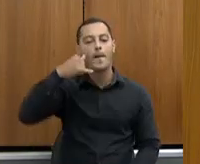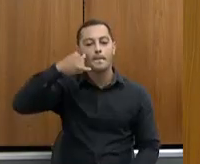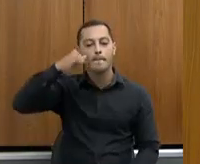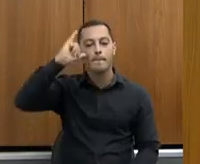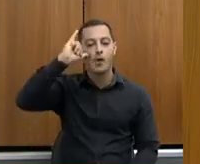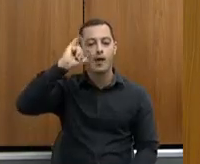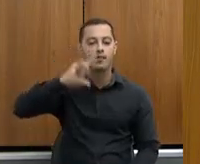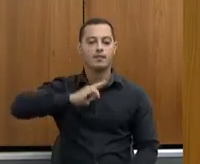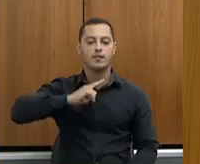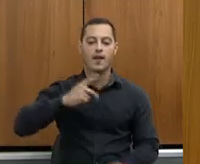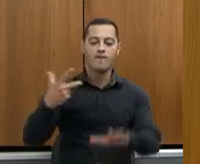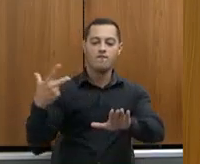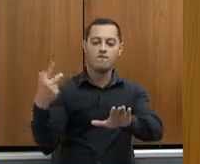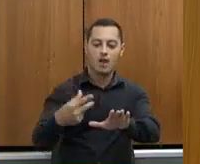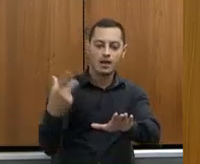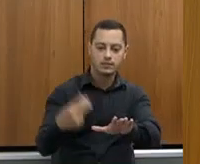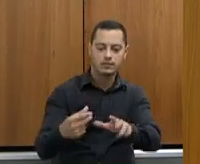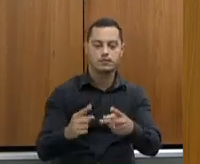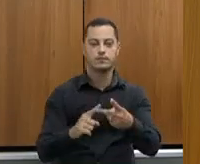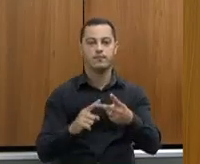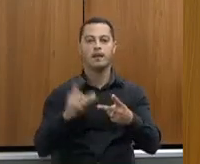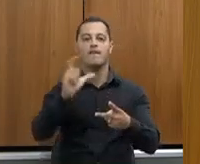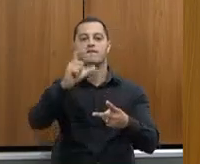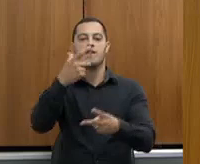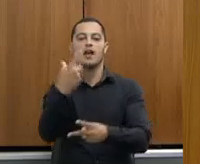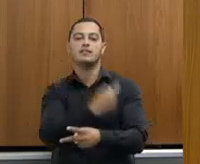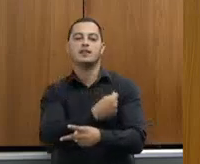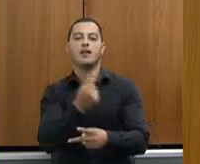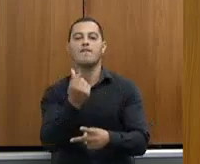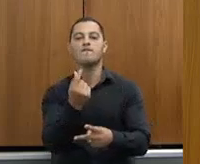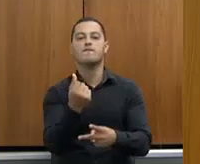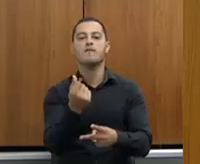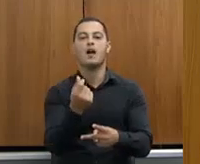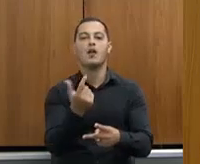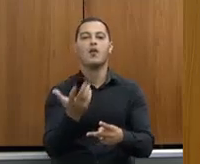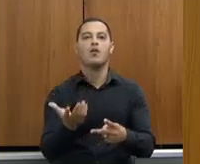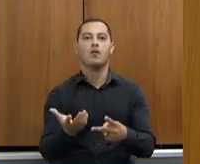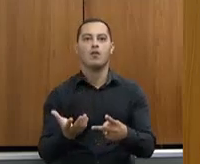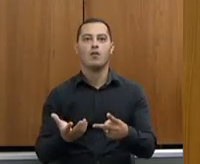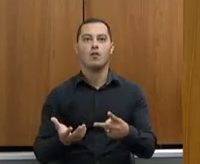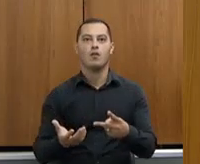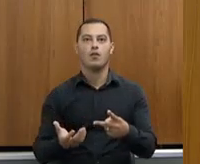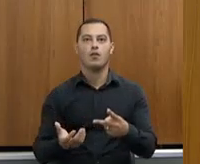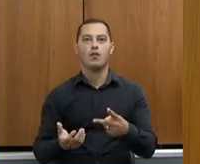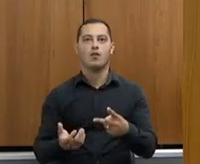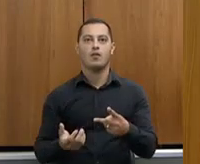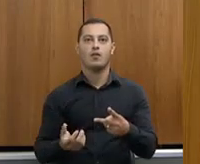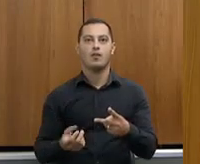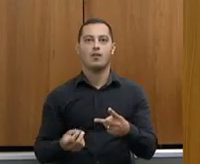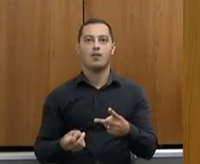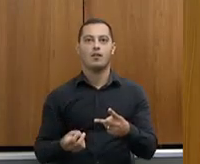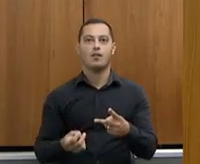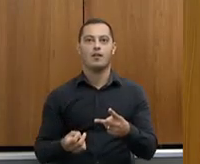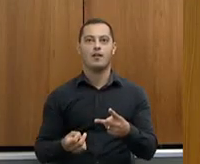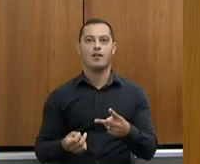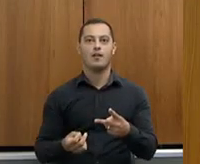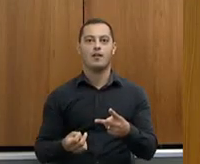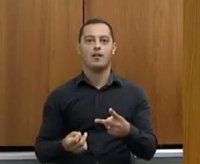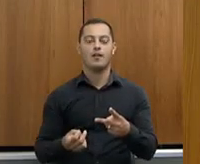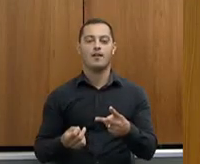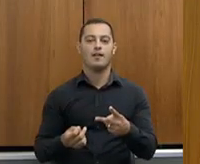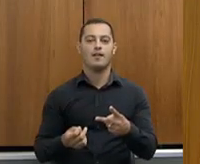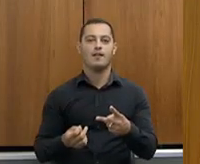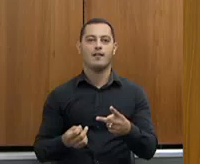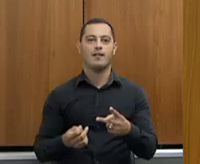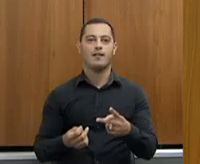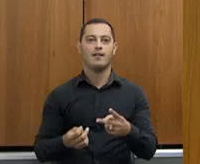Estado? Qual o valor da dose de cada vacina? Não, é só para... Não,